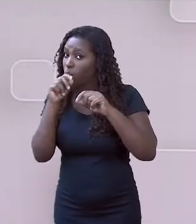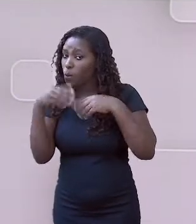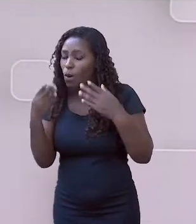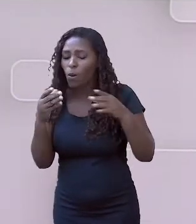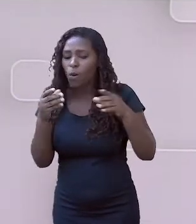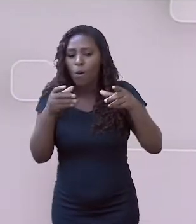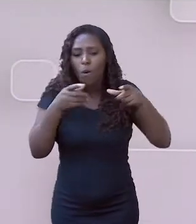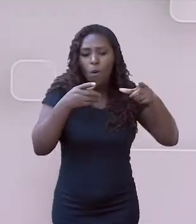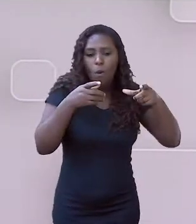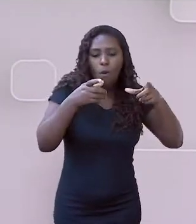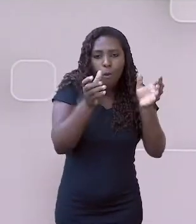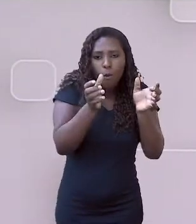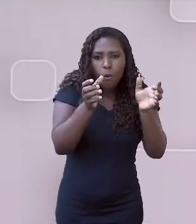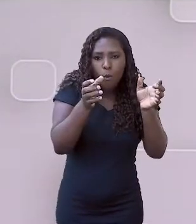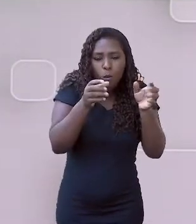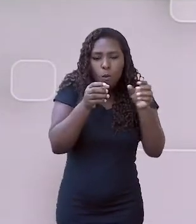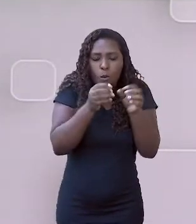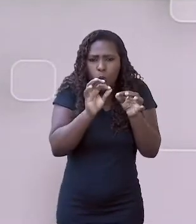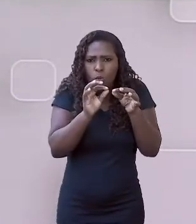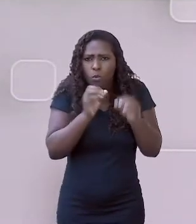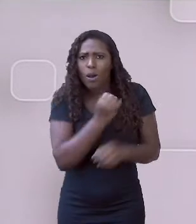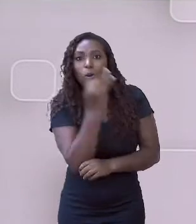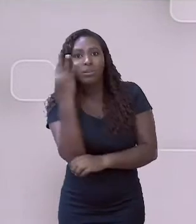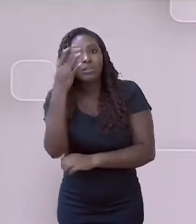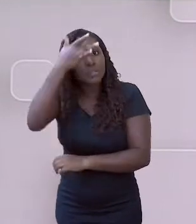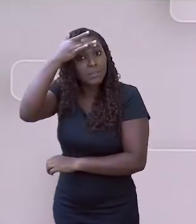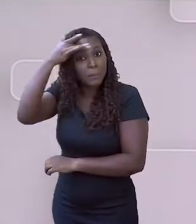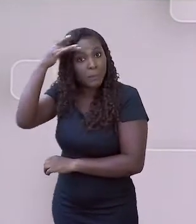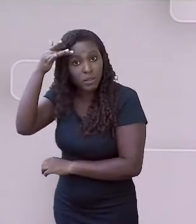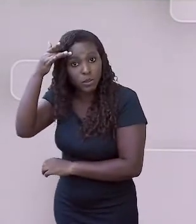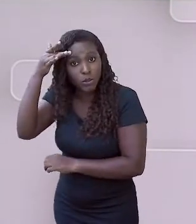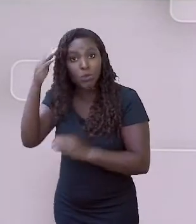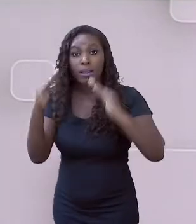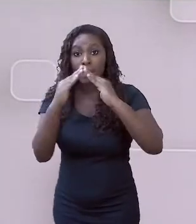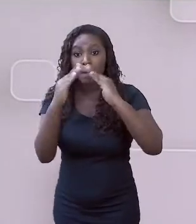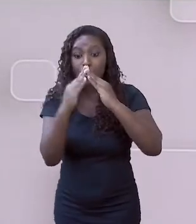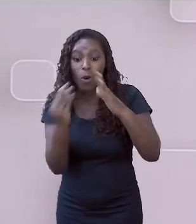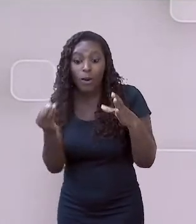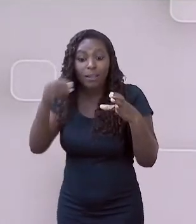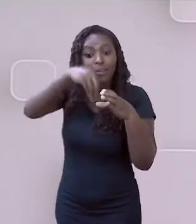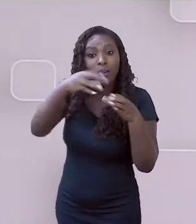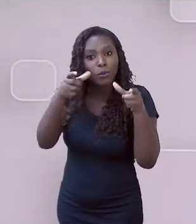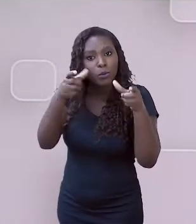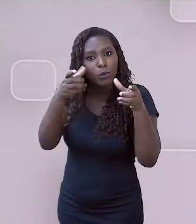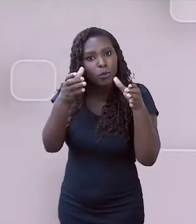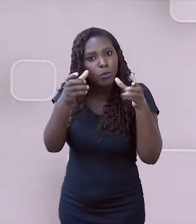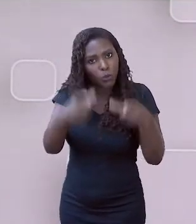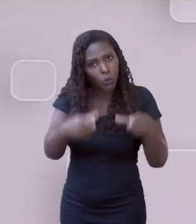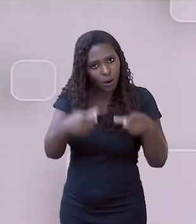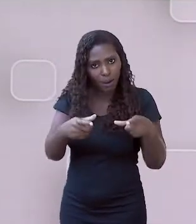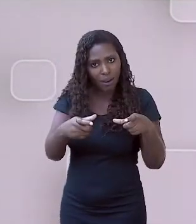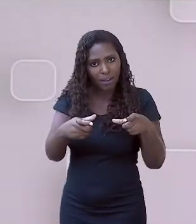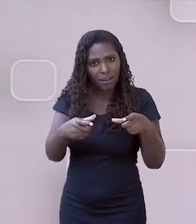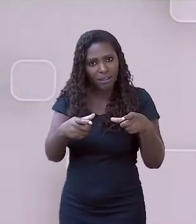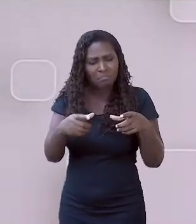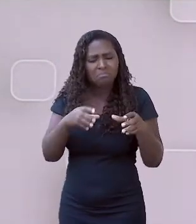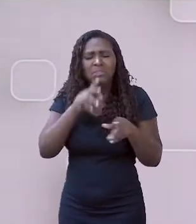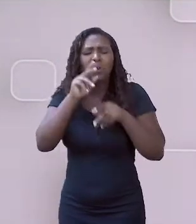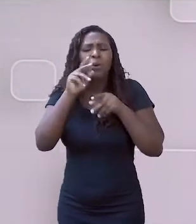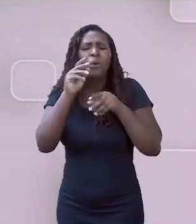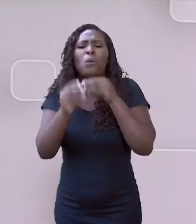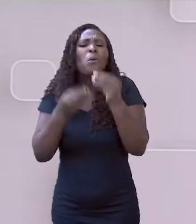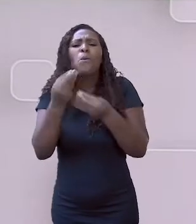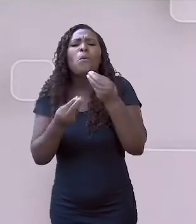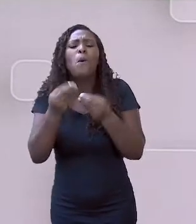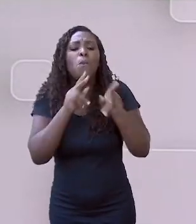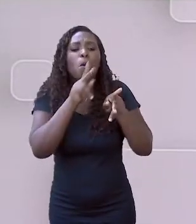população. Então, nós vamos observar como que essa população está distribuída pelo mundo, quais